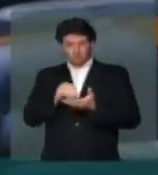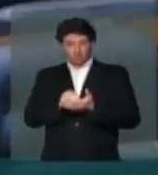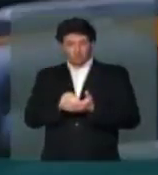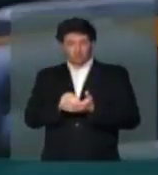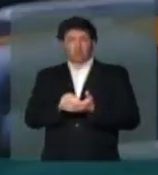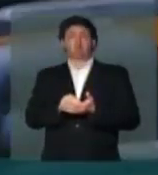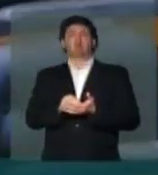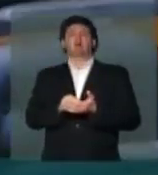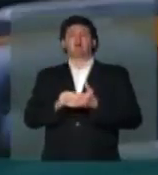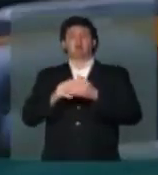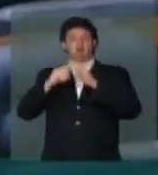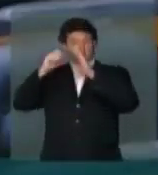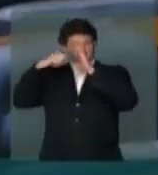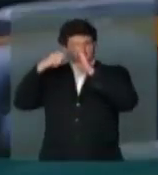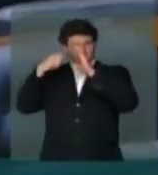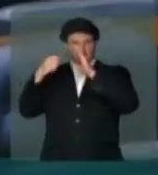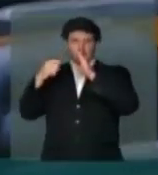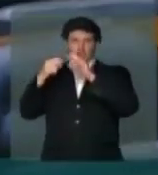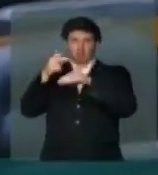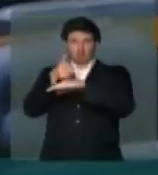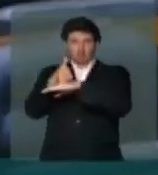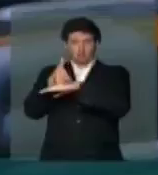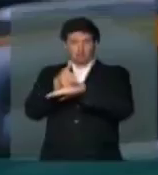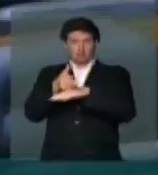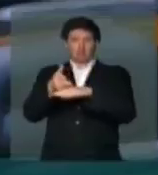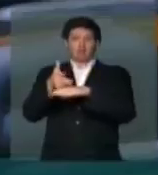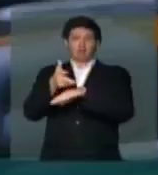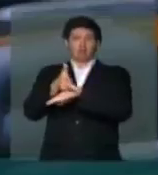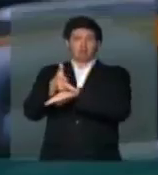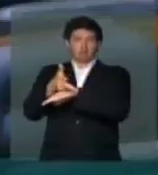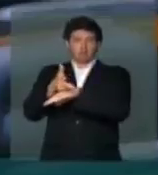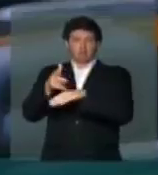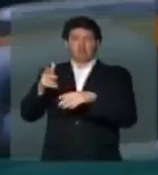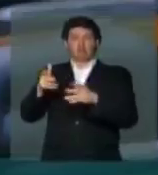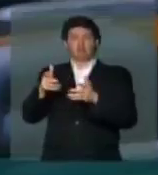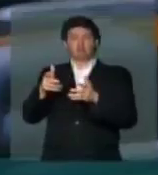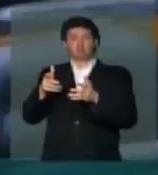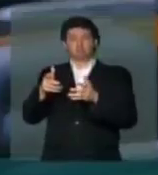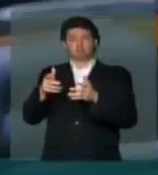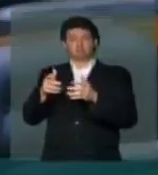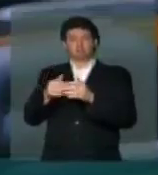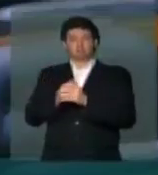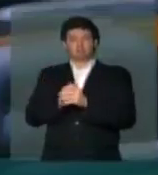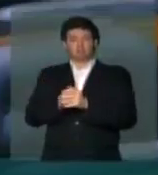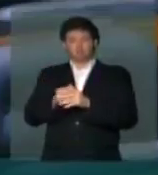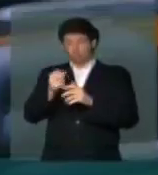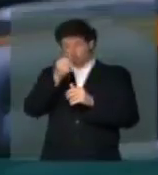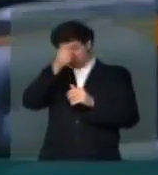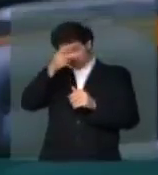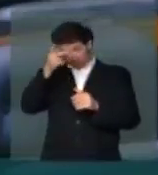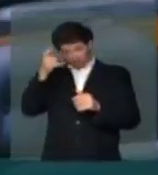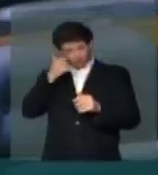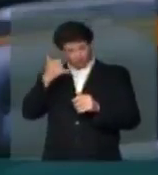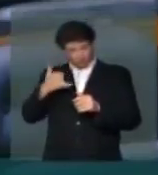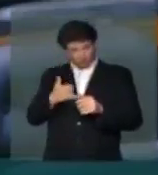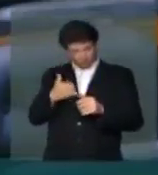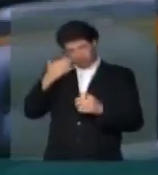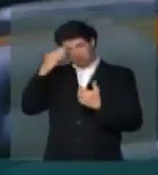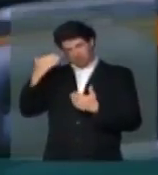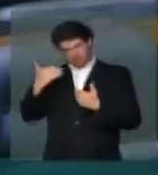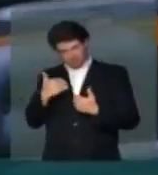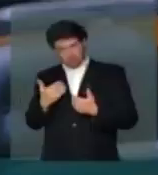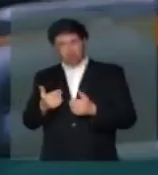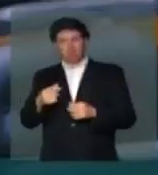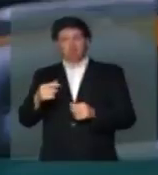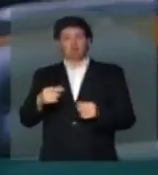de vídeo monitoramento. Hoje está depositado, o prefeito me ligou com agradecimentos e